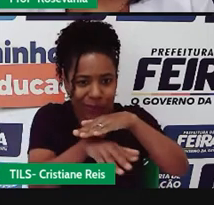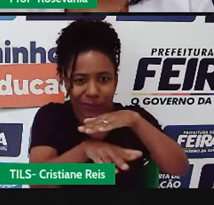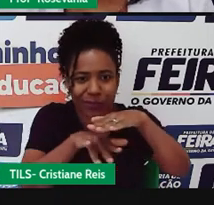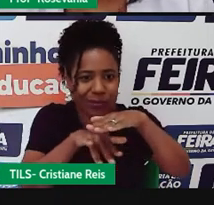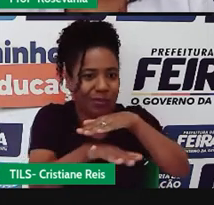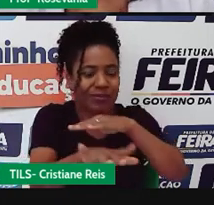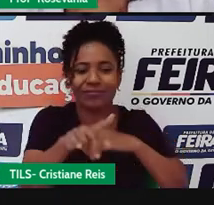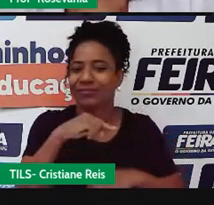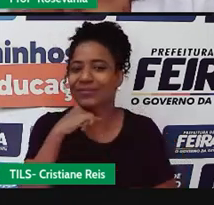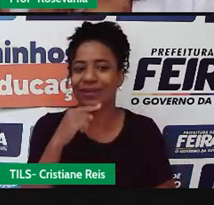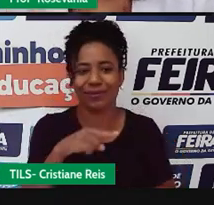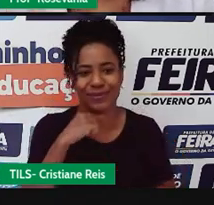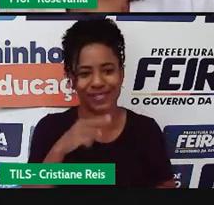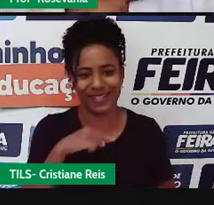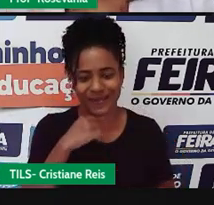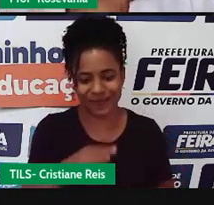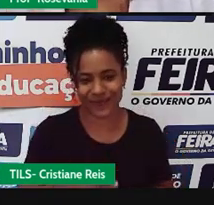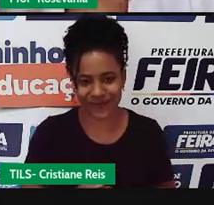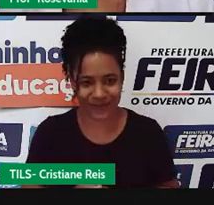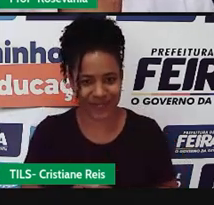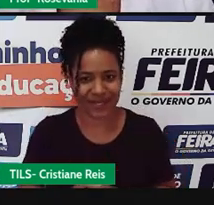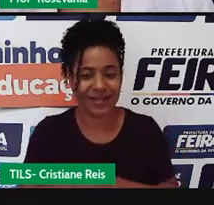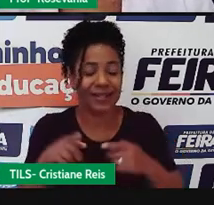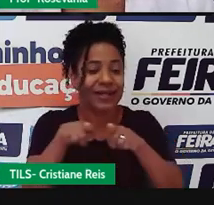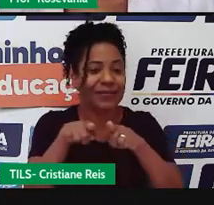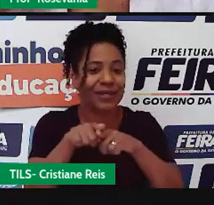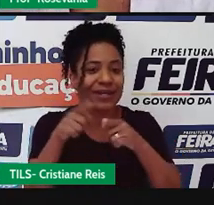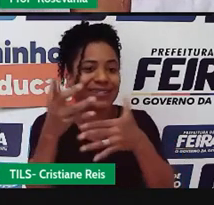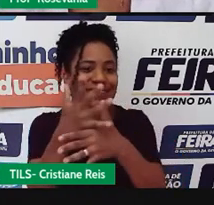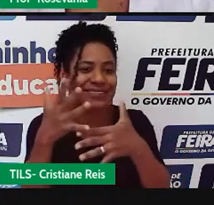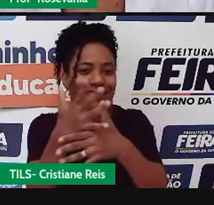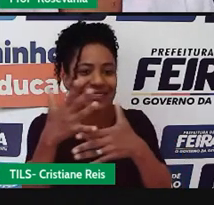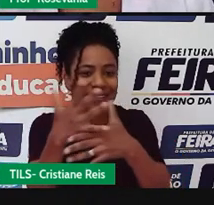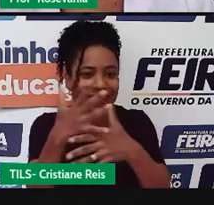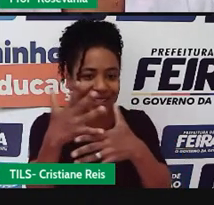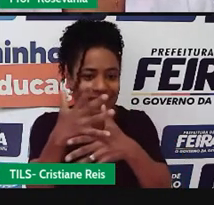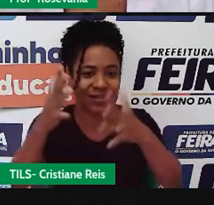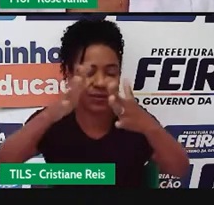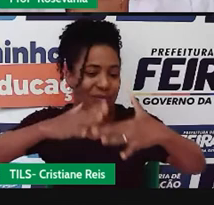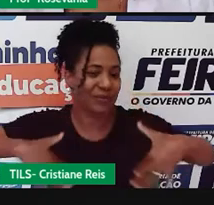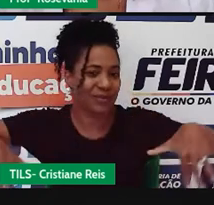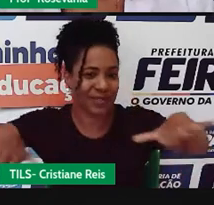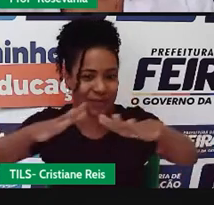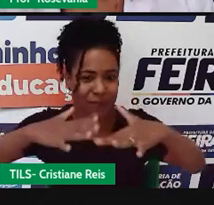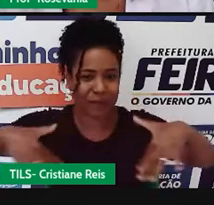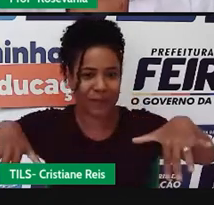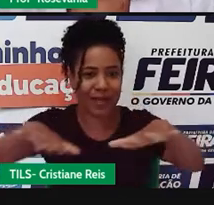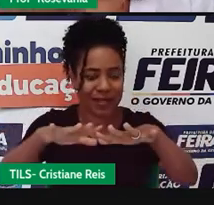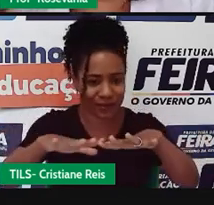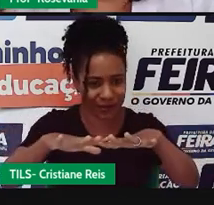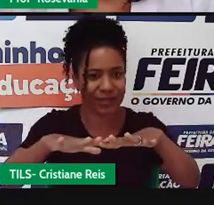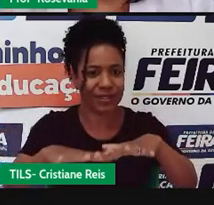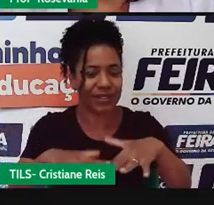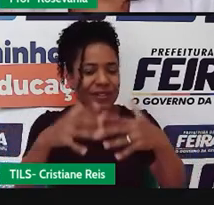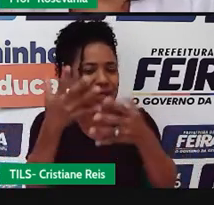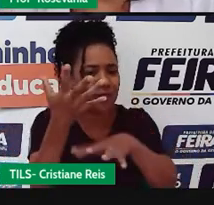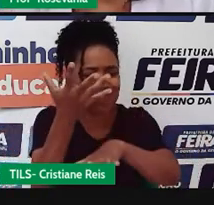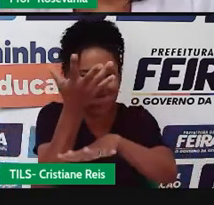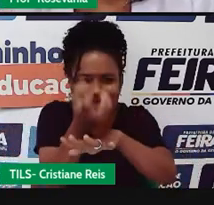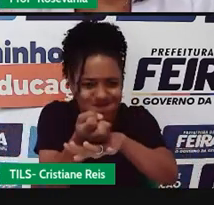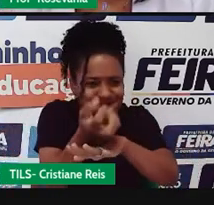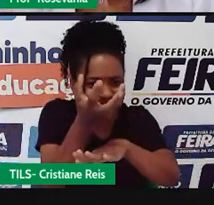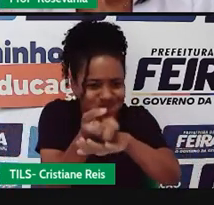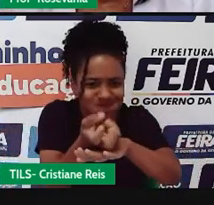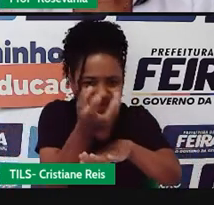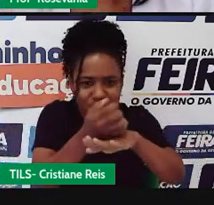deveria infiltrar, e nas cidades, cada vez mais, o espaço, ele está sendo impermeabilizado, está sendo ali, é,